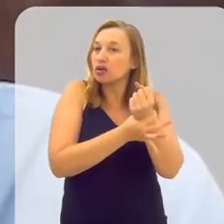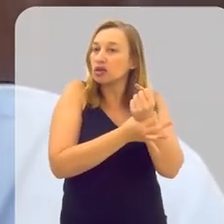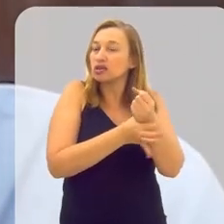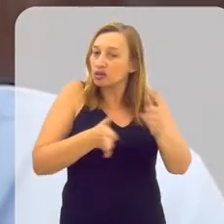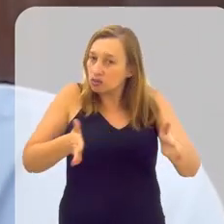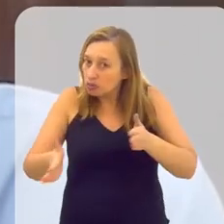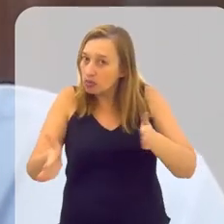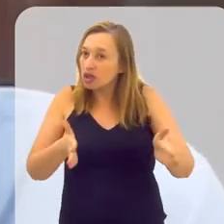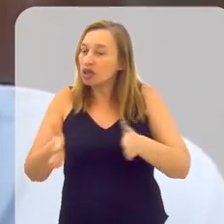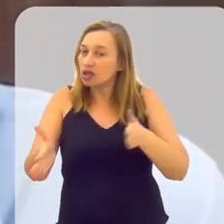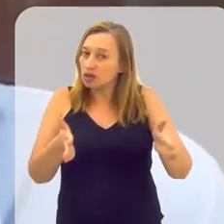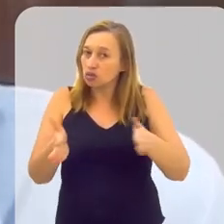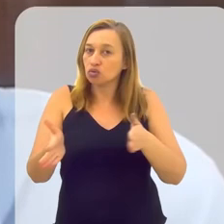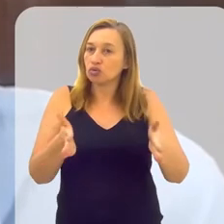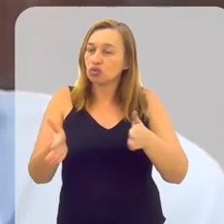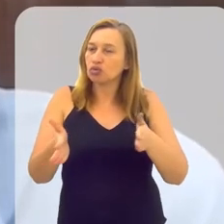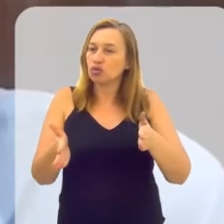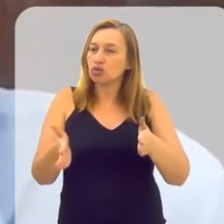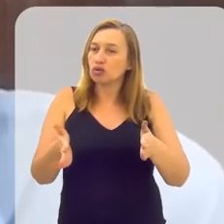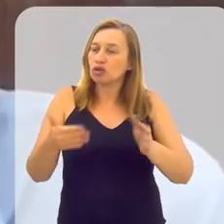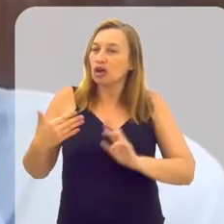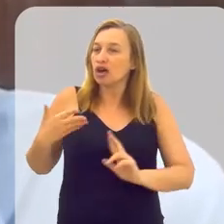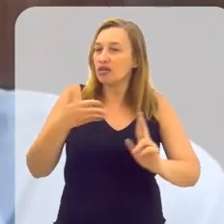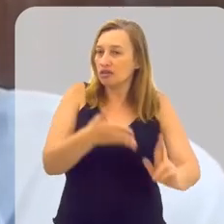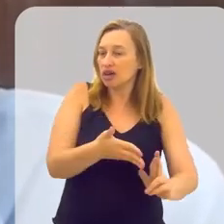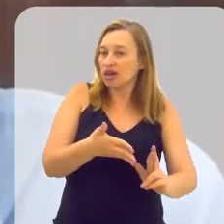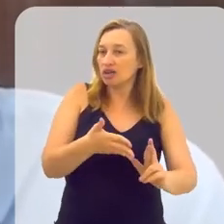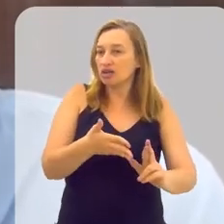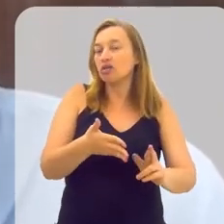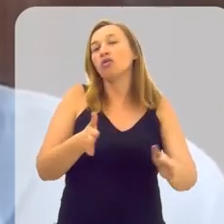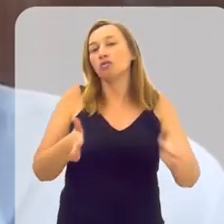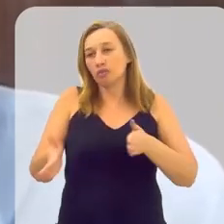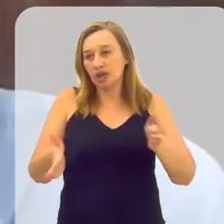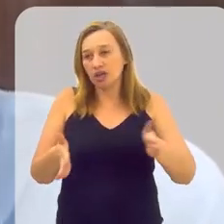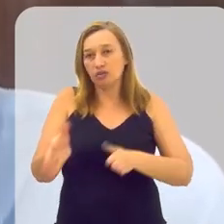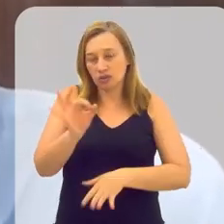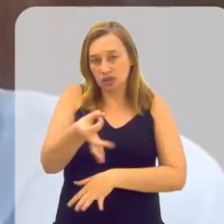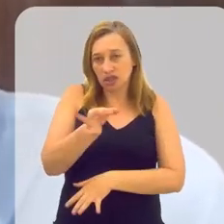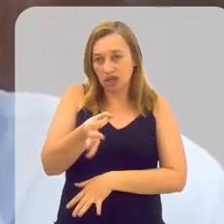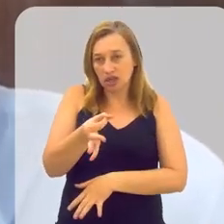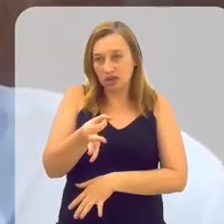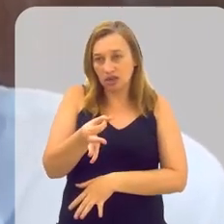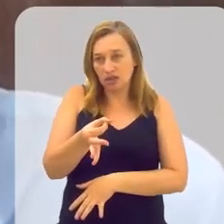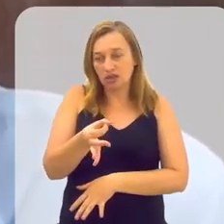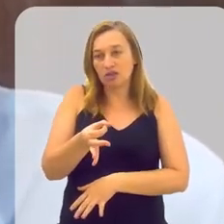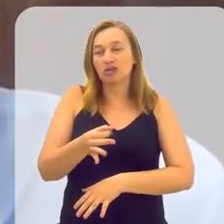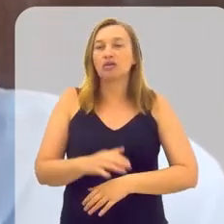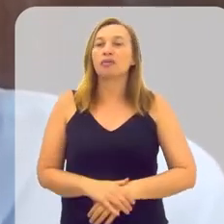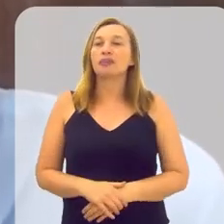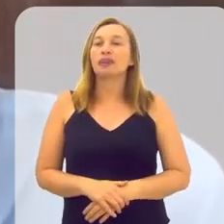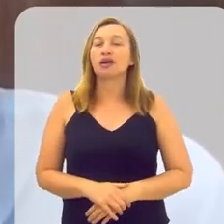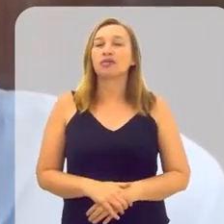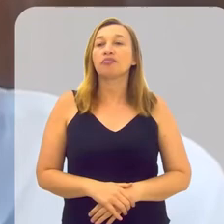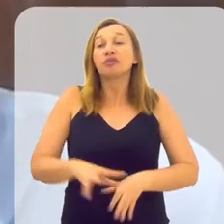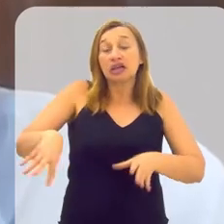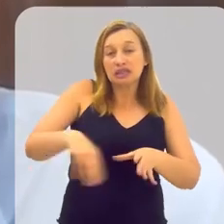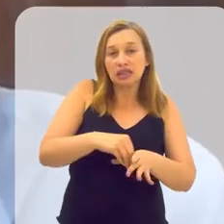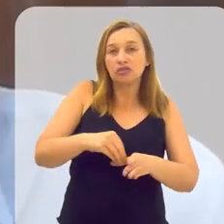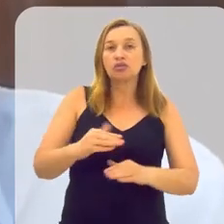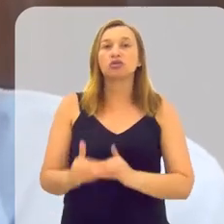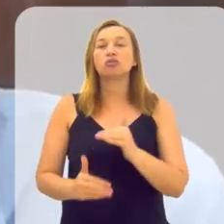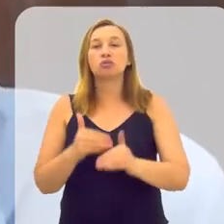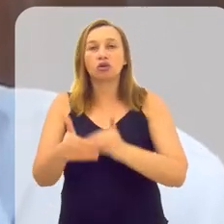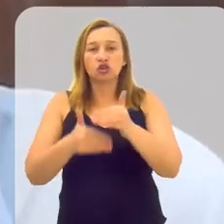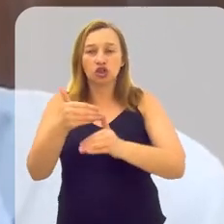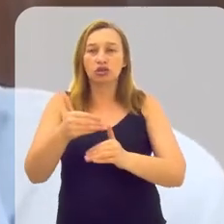num período de redução referente a um anterior período que tenha mais receitas. E